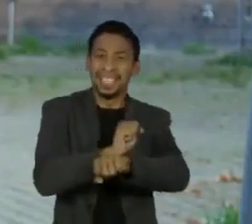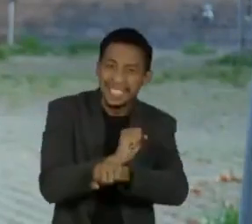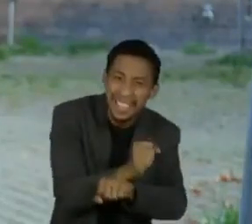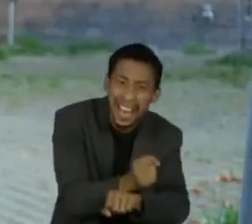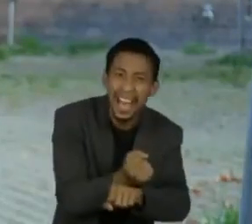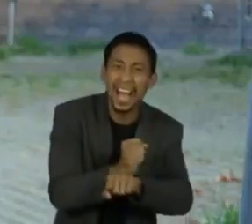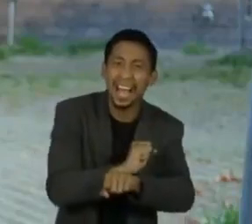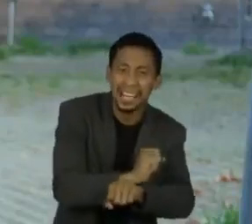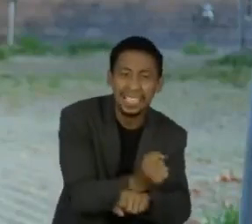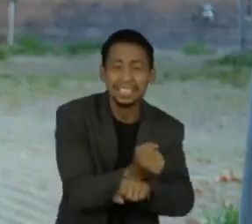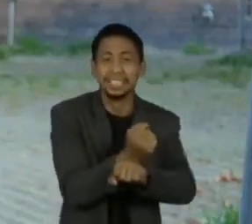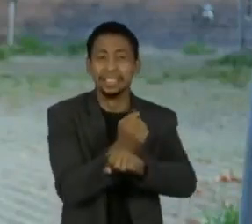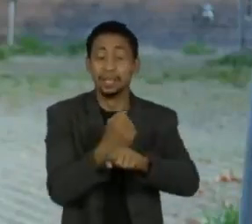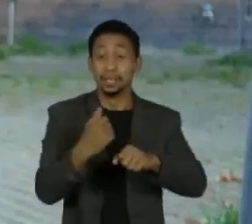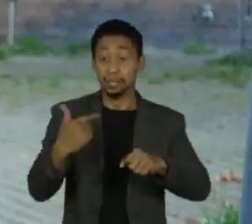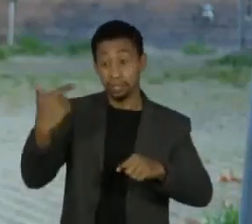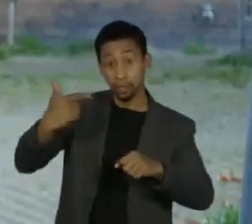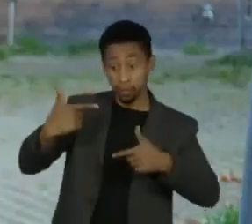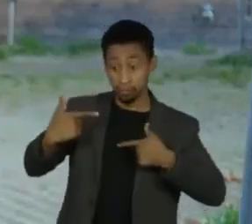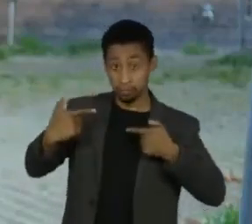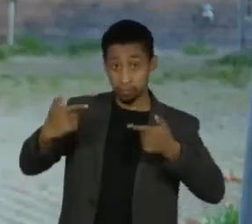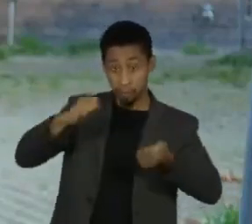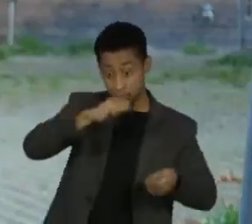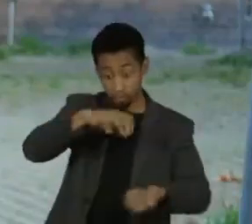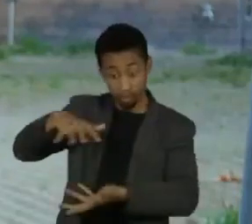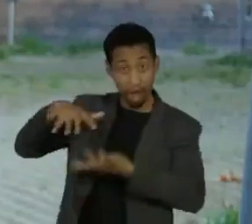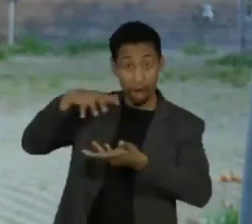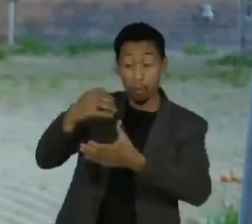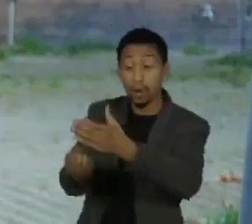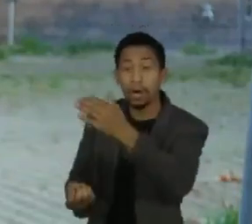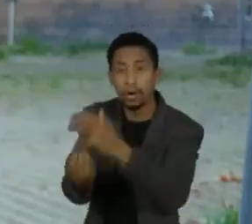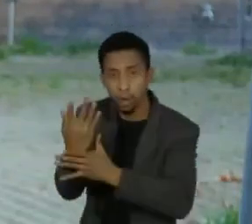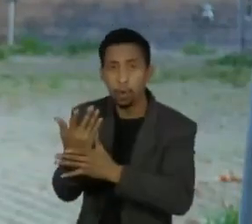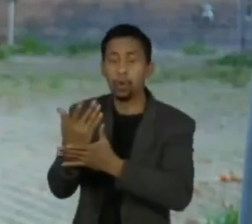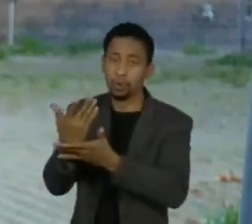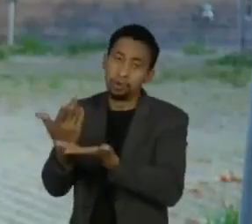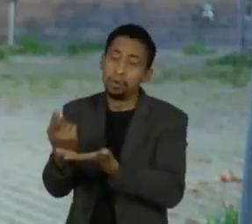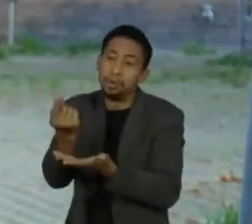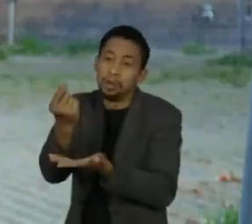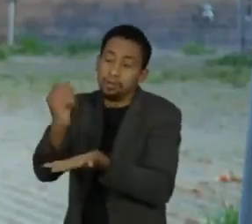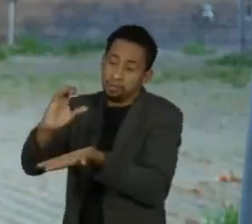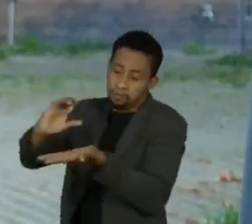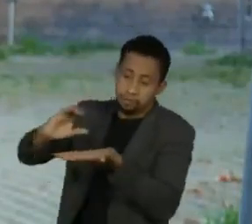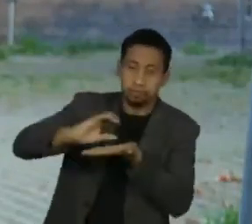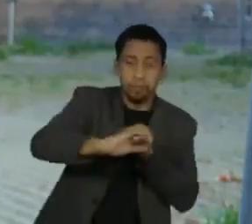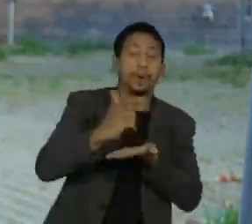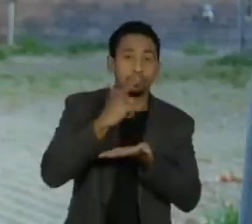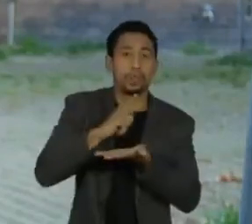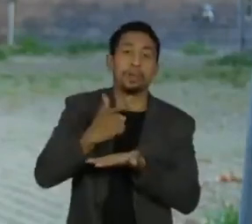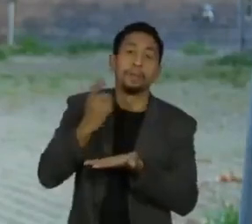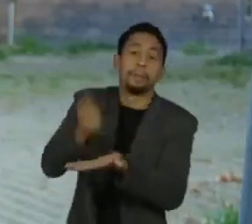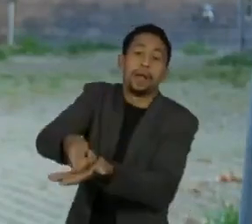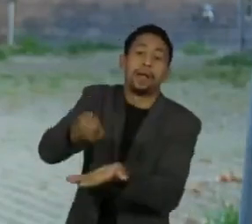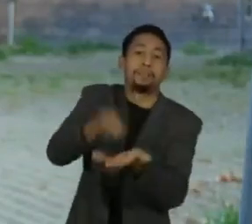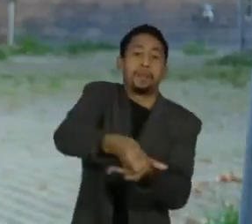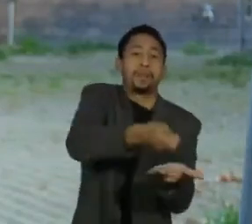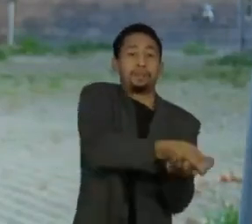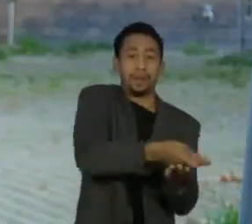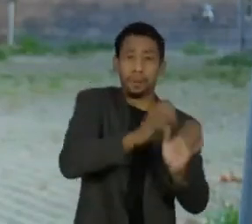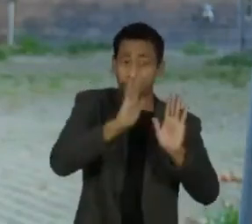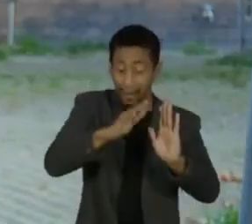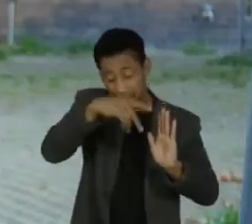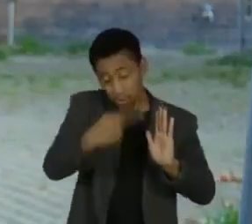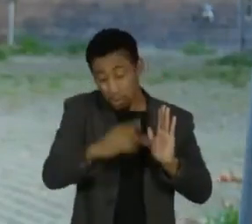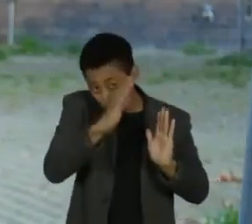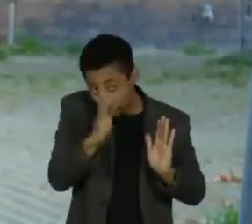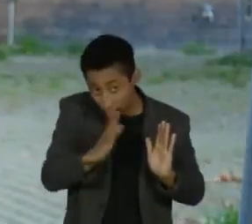Mundial e criou, no fim da década de 90, um fundo para indenizar as vítimas. No Brasil, a montadora manteve